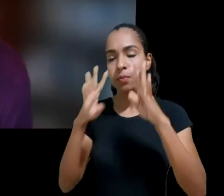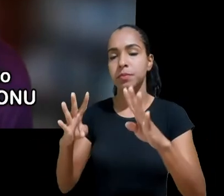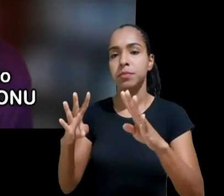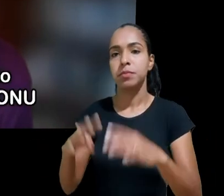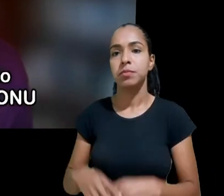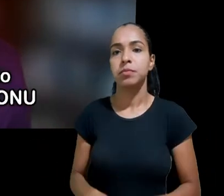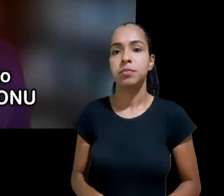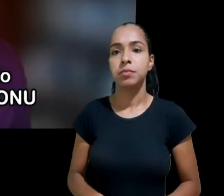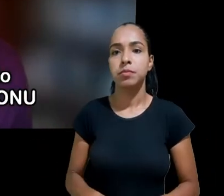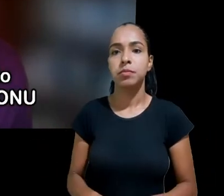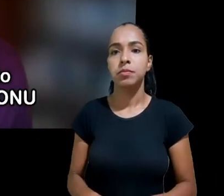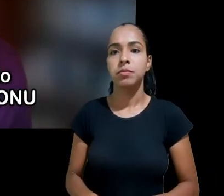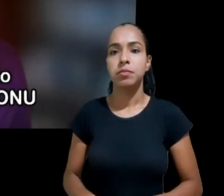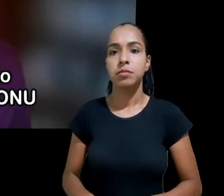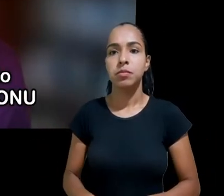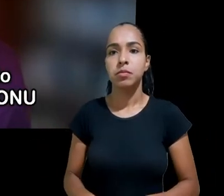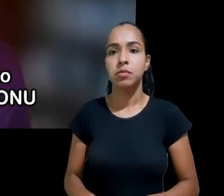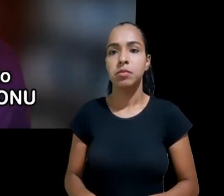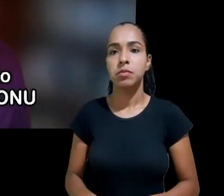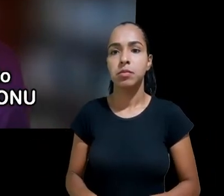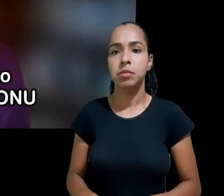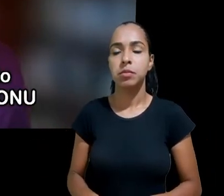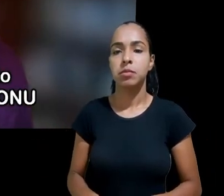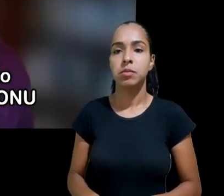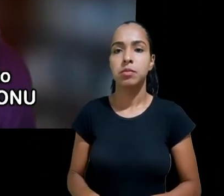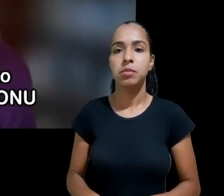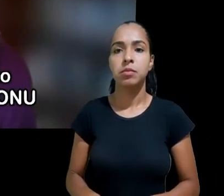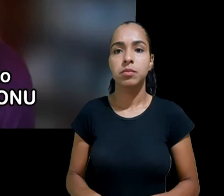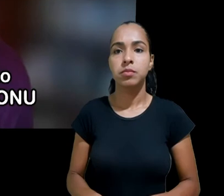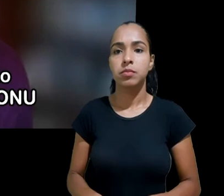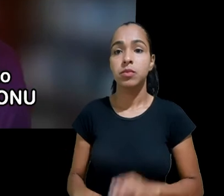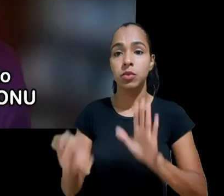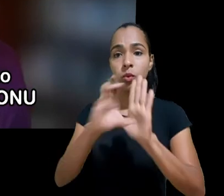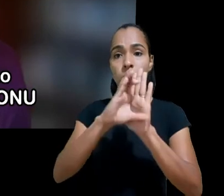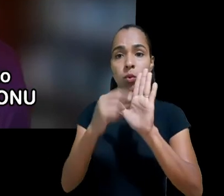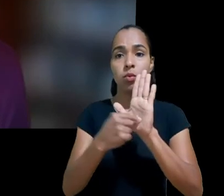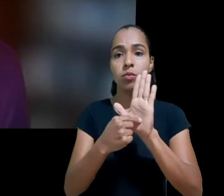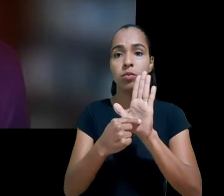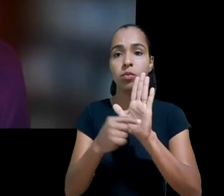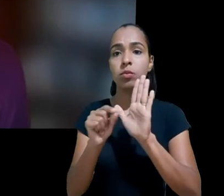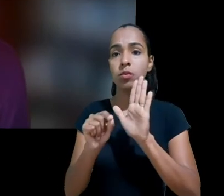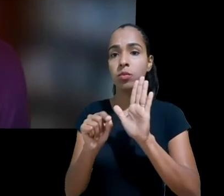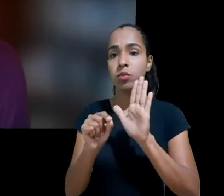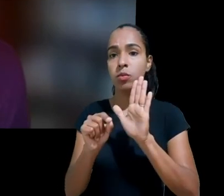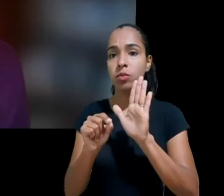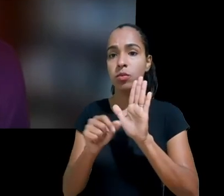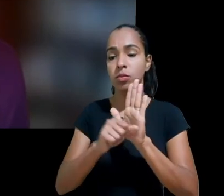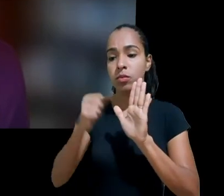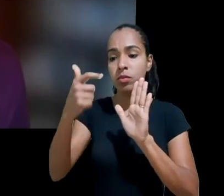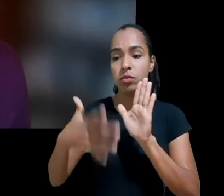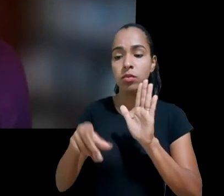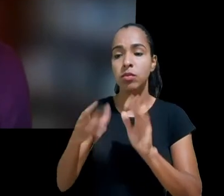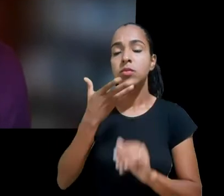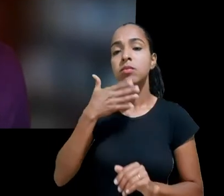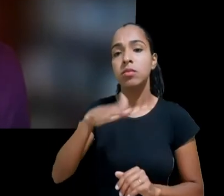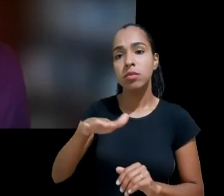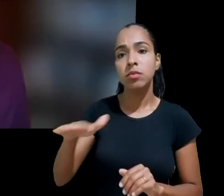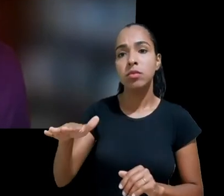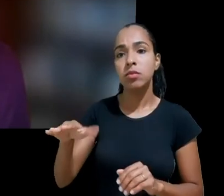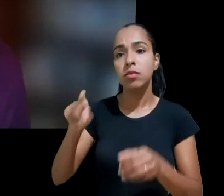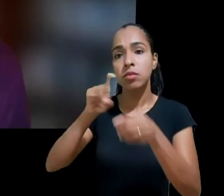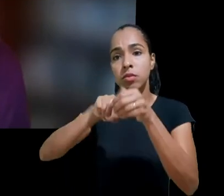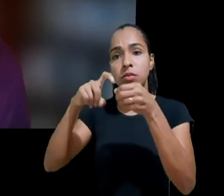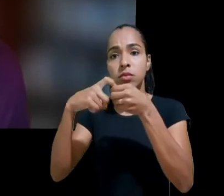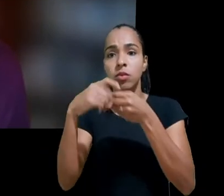o código recorre à convenção sobre os direitos da criança da ONU e auxilia as empresas a